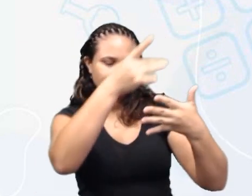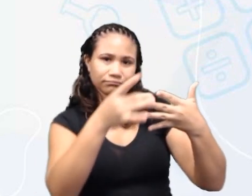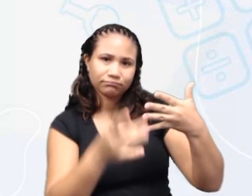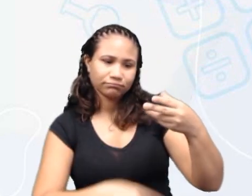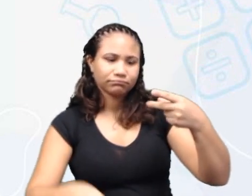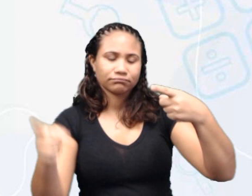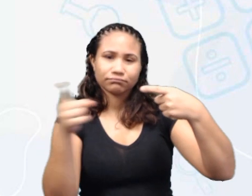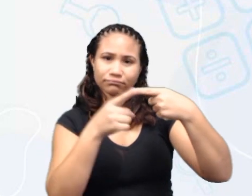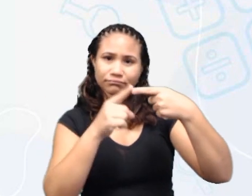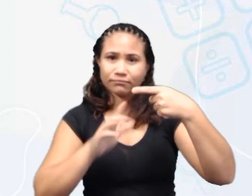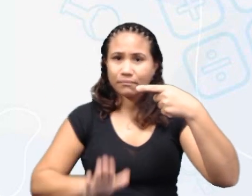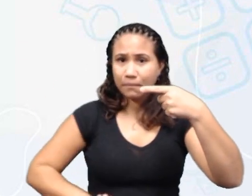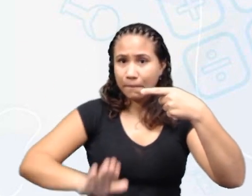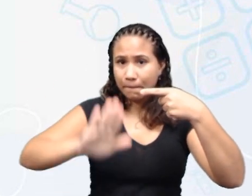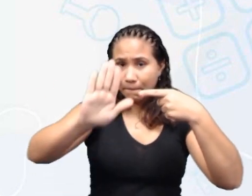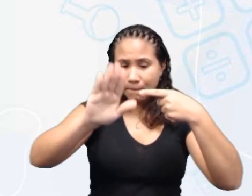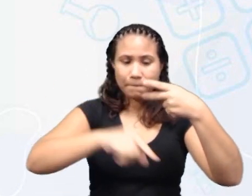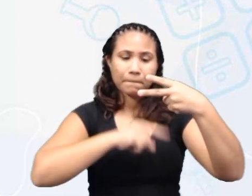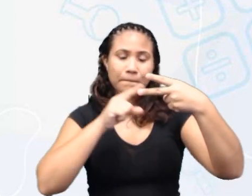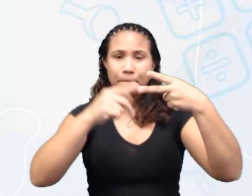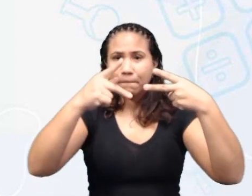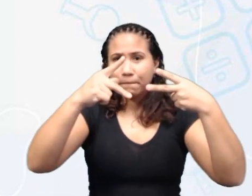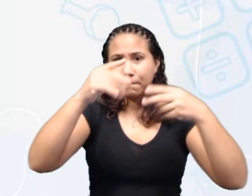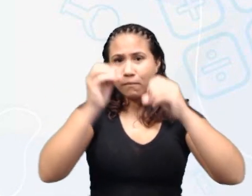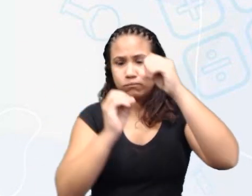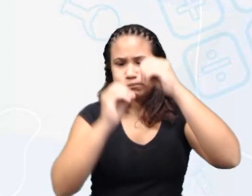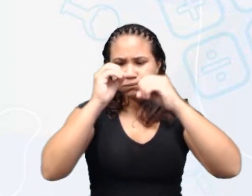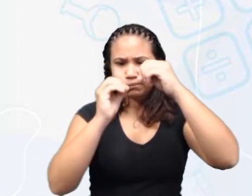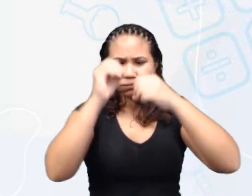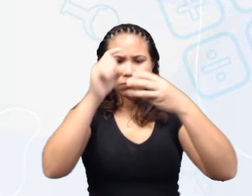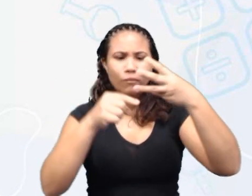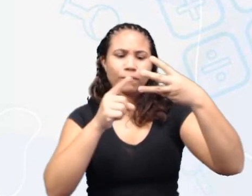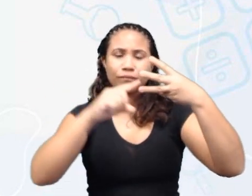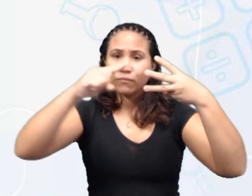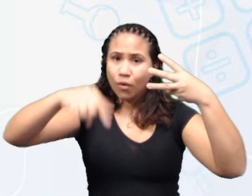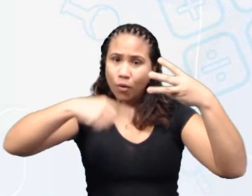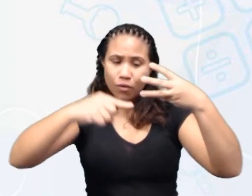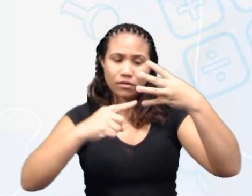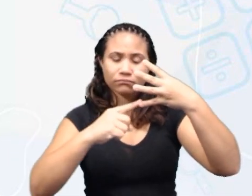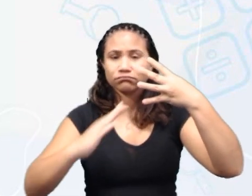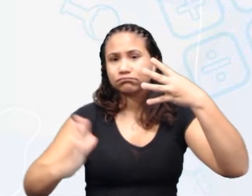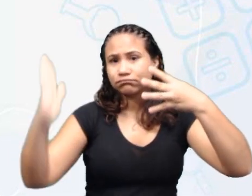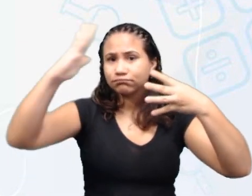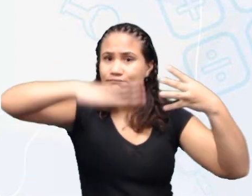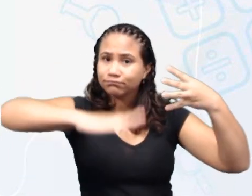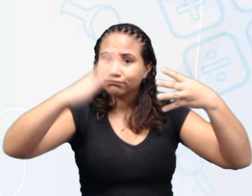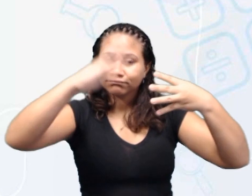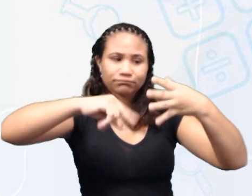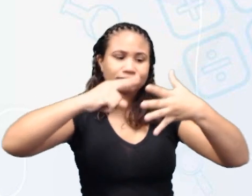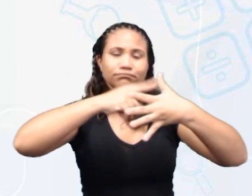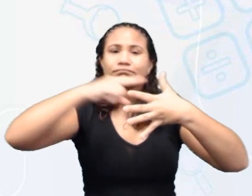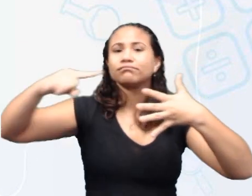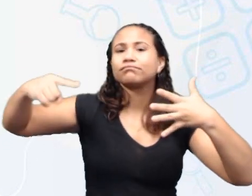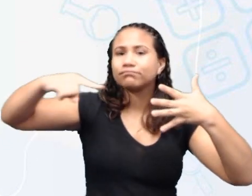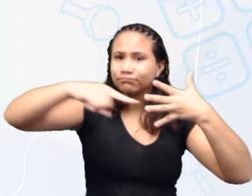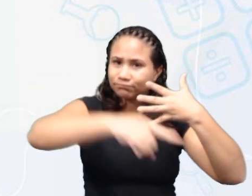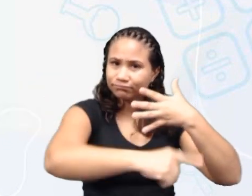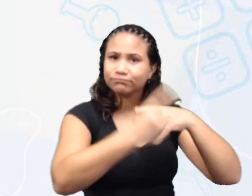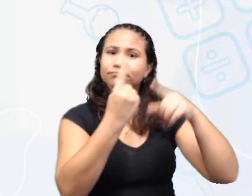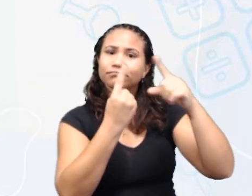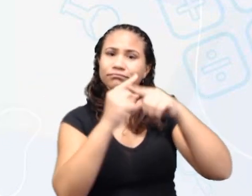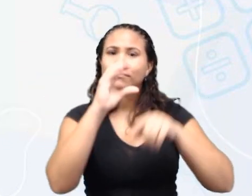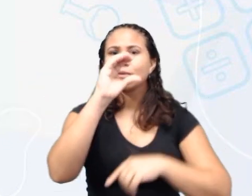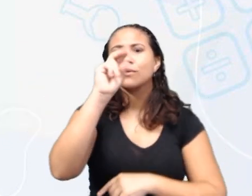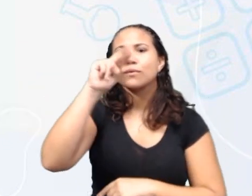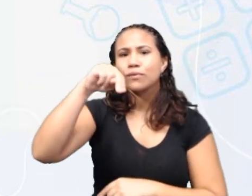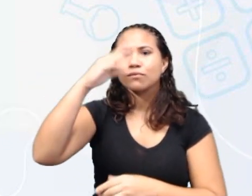plano inclinado, polia, roda, alavanca, parafuso e cunha.